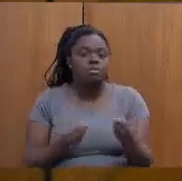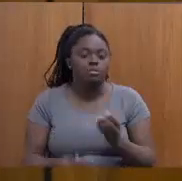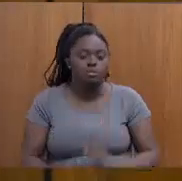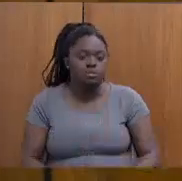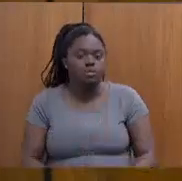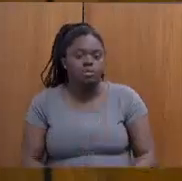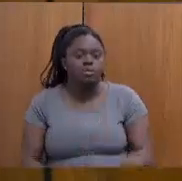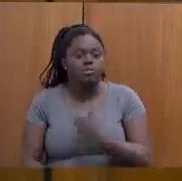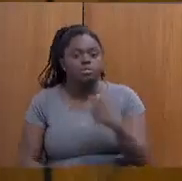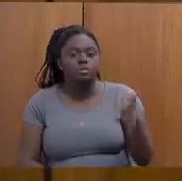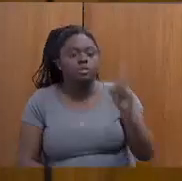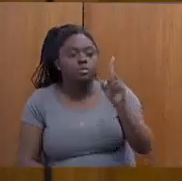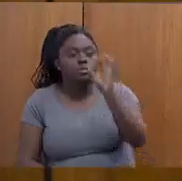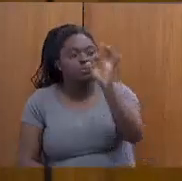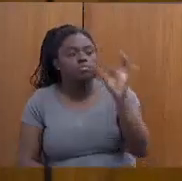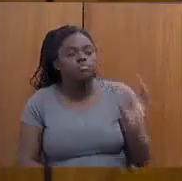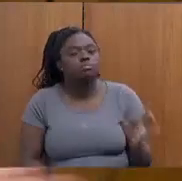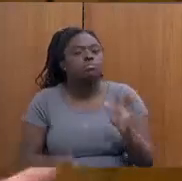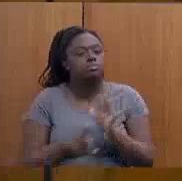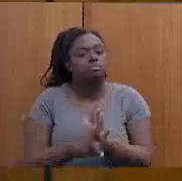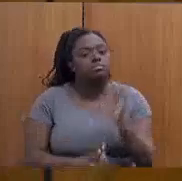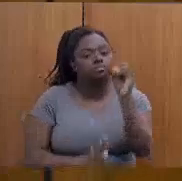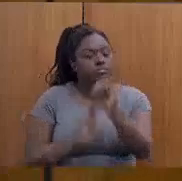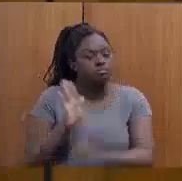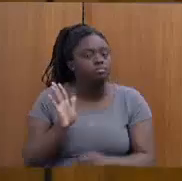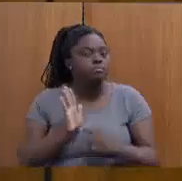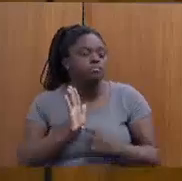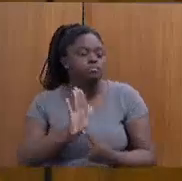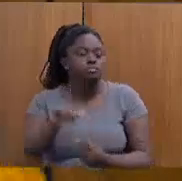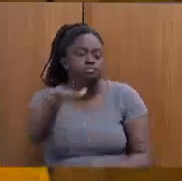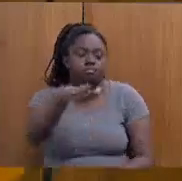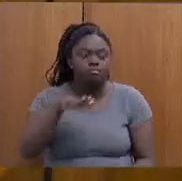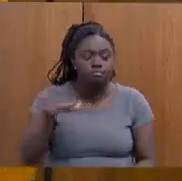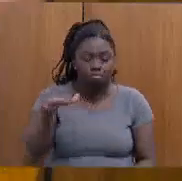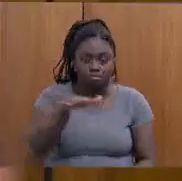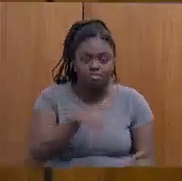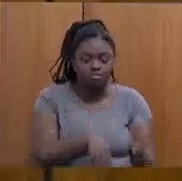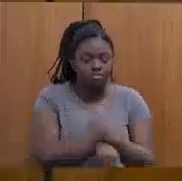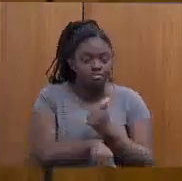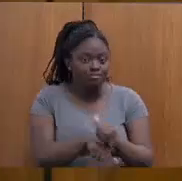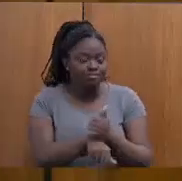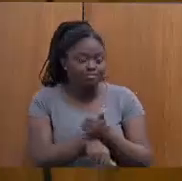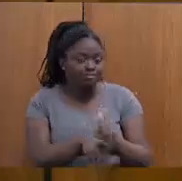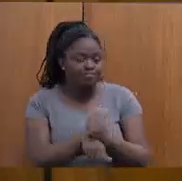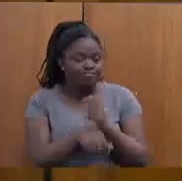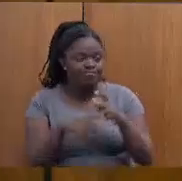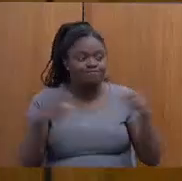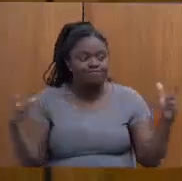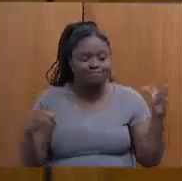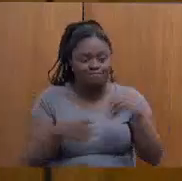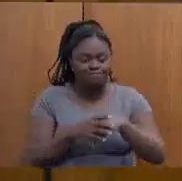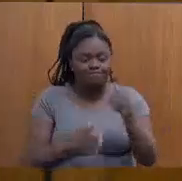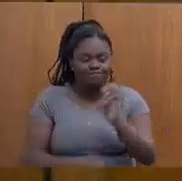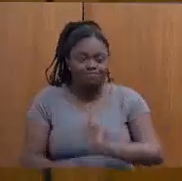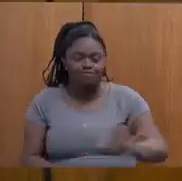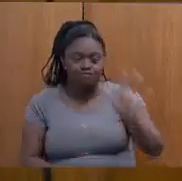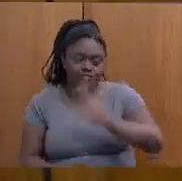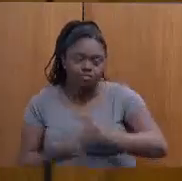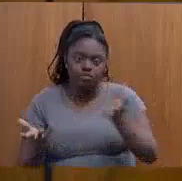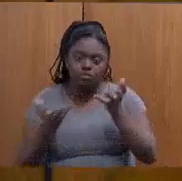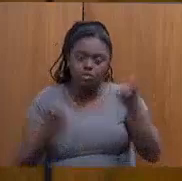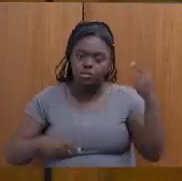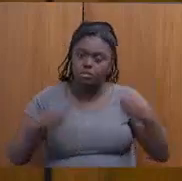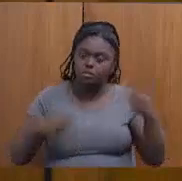não tem 1% do orçamento dedicado a uma área que, estrategicamente, é gigantesca no nosso Estado. Então, quero deixar esse debate